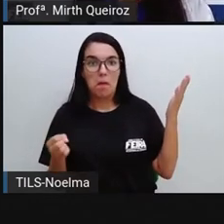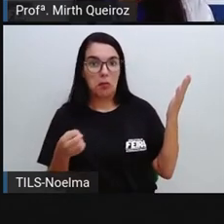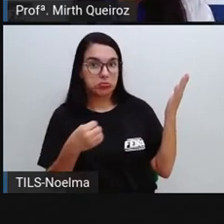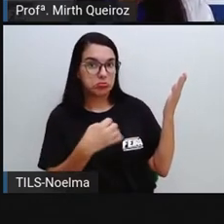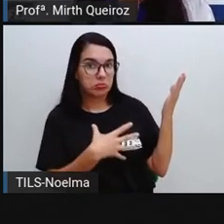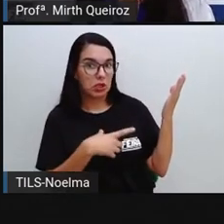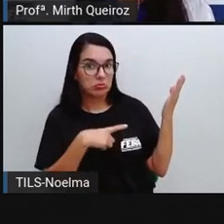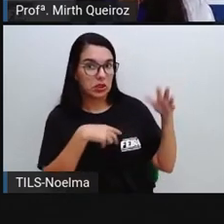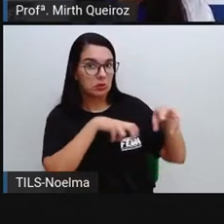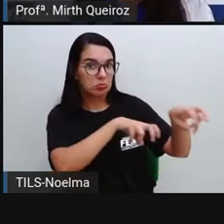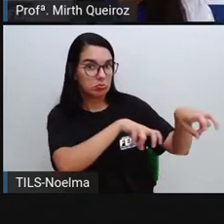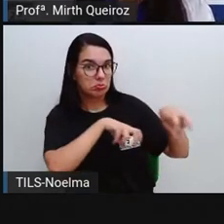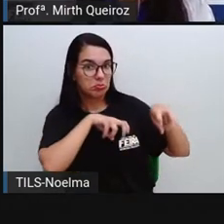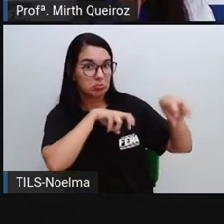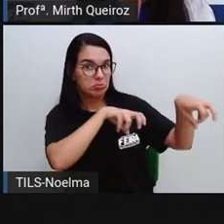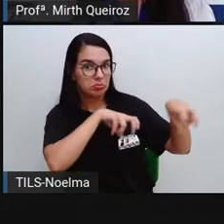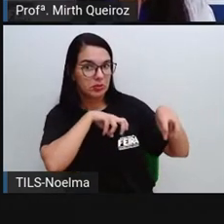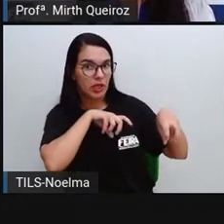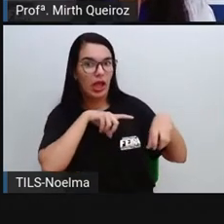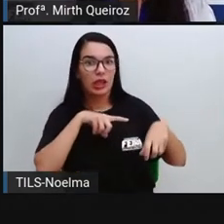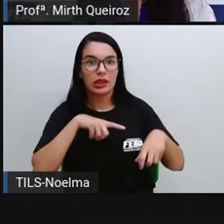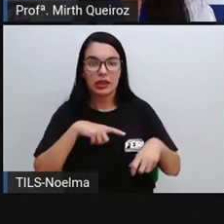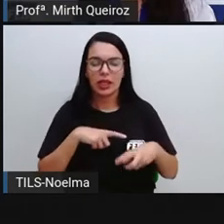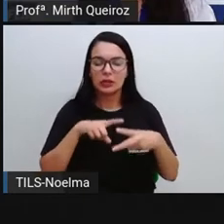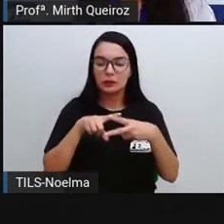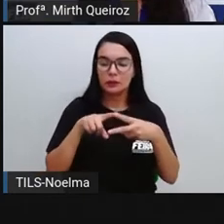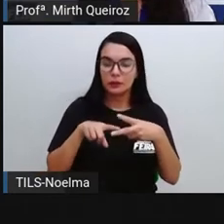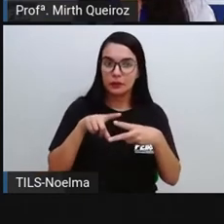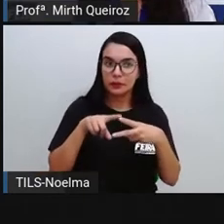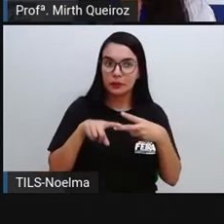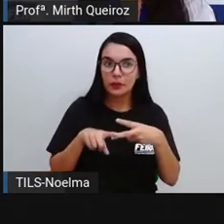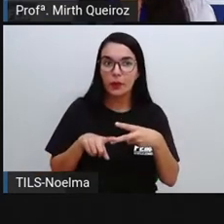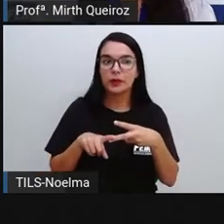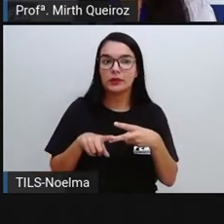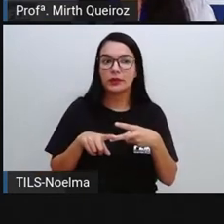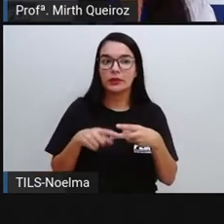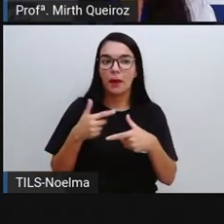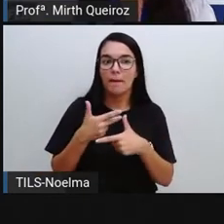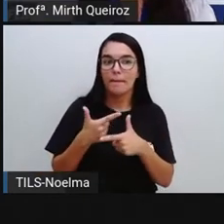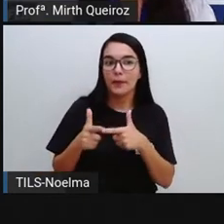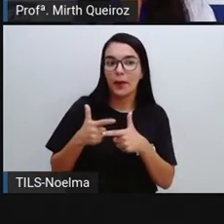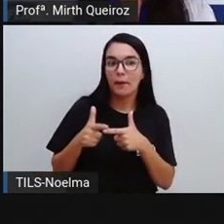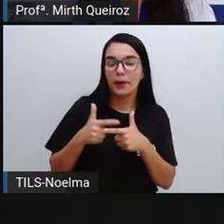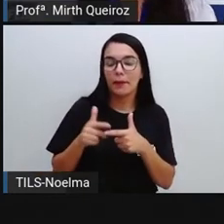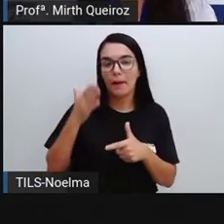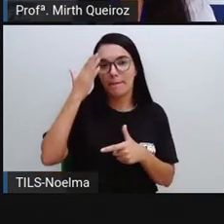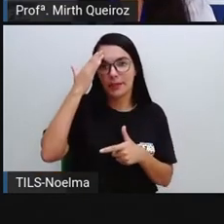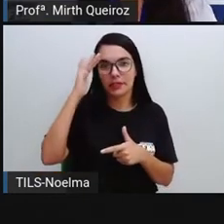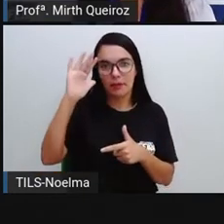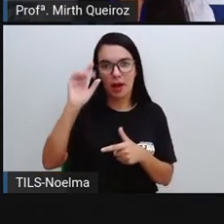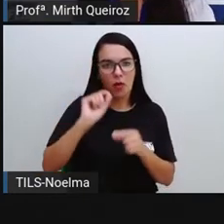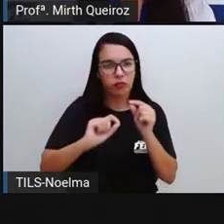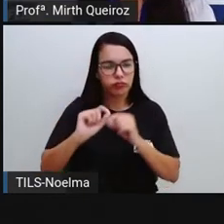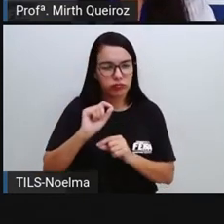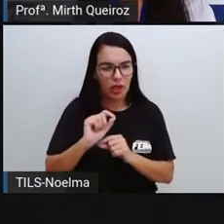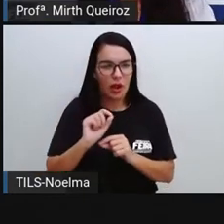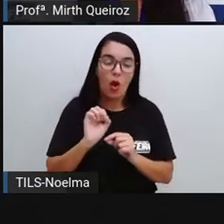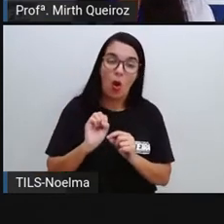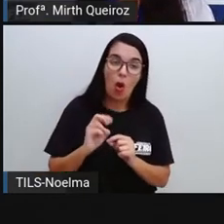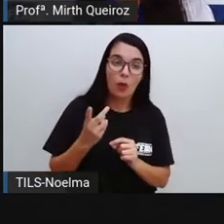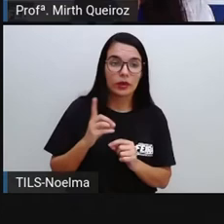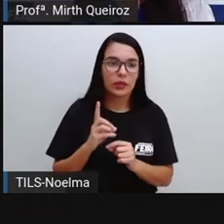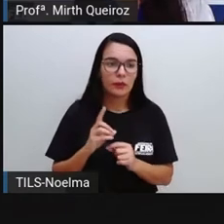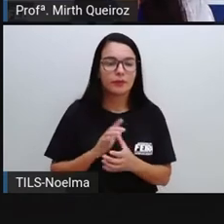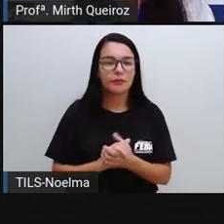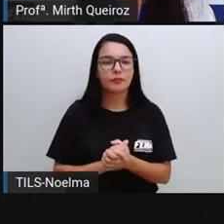modernização do campo tem trazido duas consequências principais. A primeira dela é o aumento, né? Da produtividade em